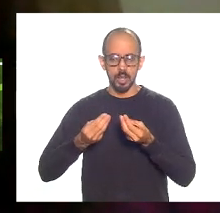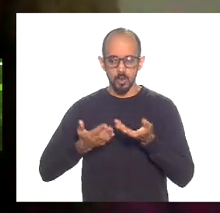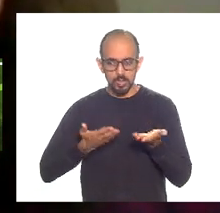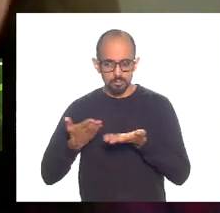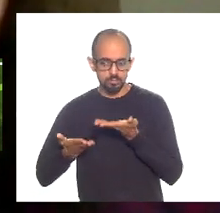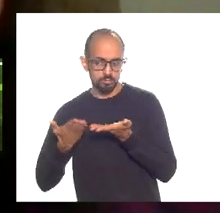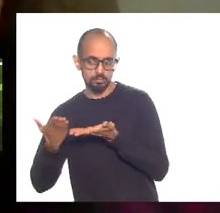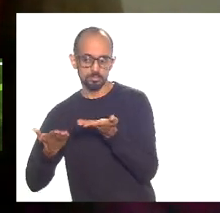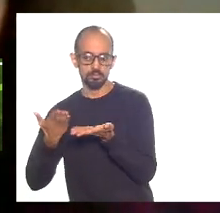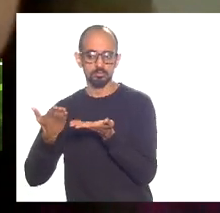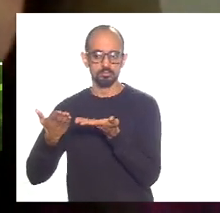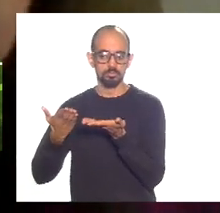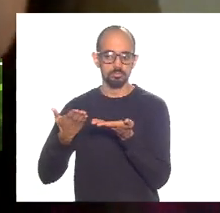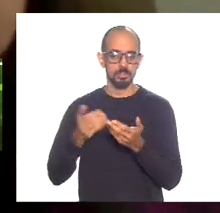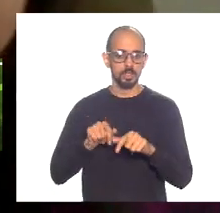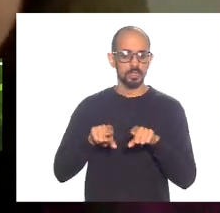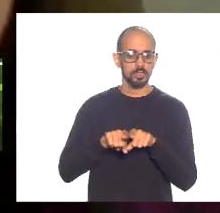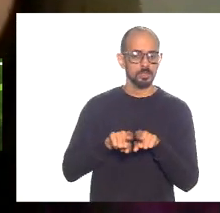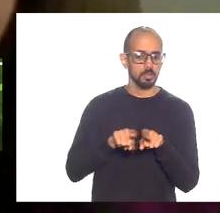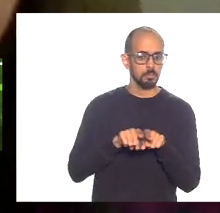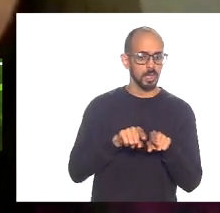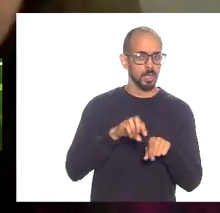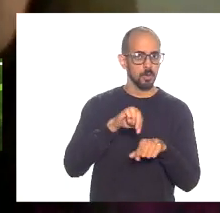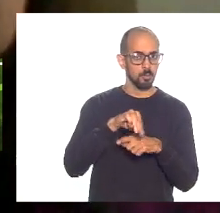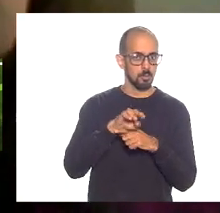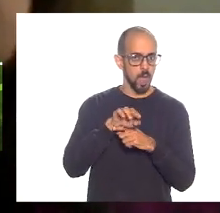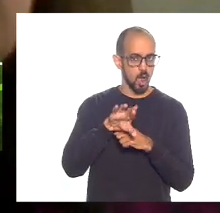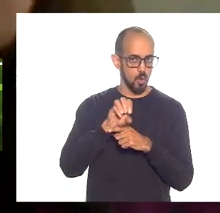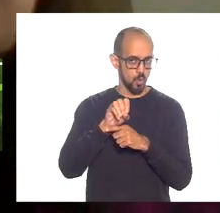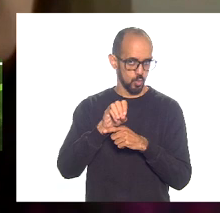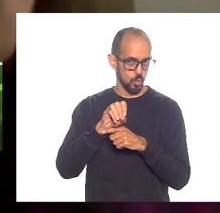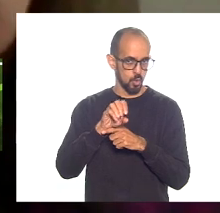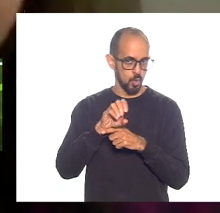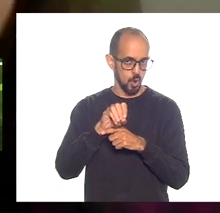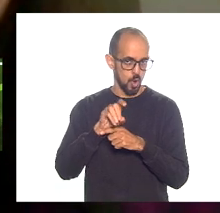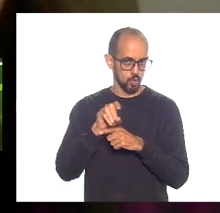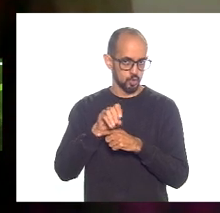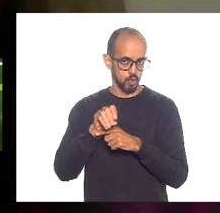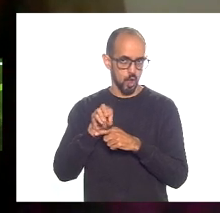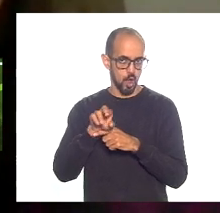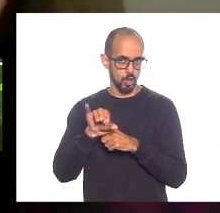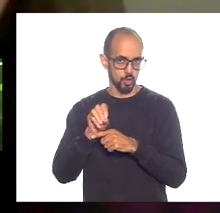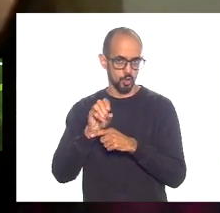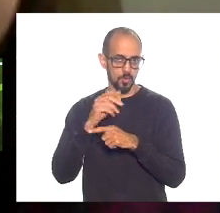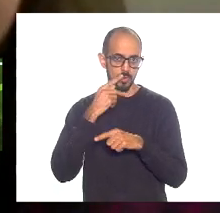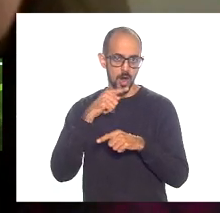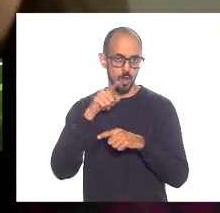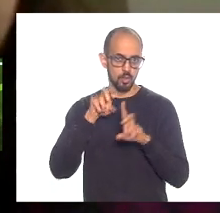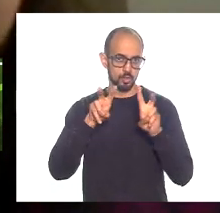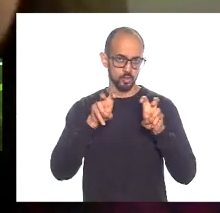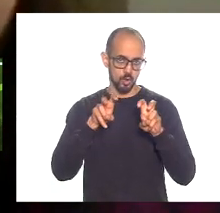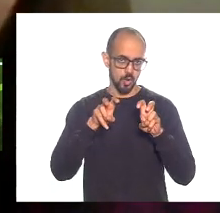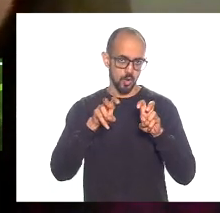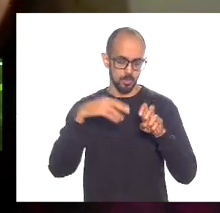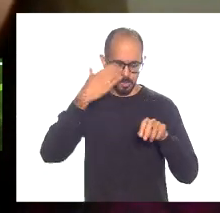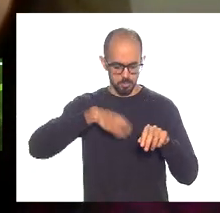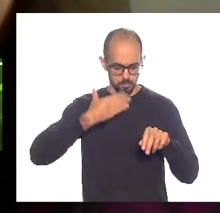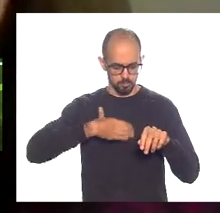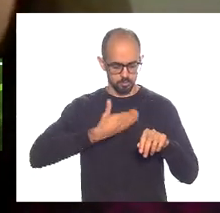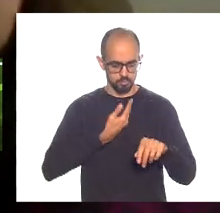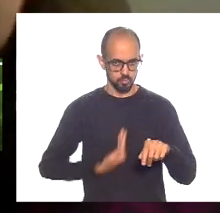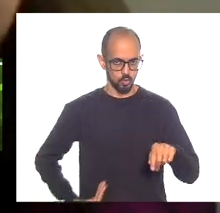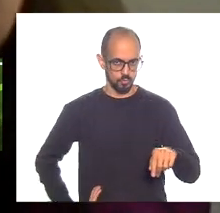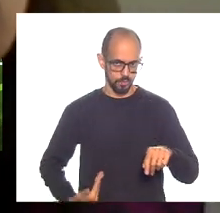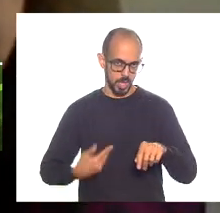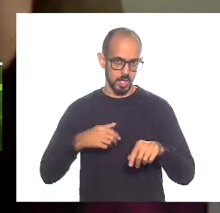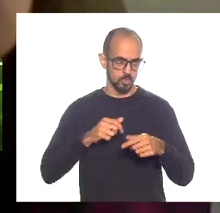como é, quais são, o próprio Mauro Osório fez inclusive algumas observações sobre a postura do governo, então se